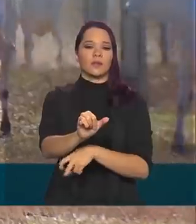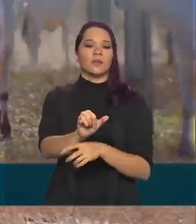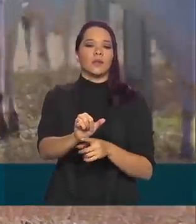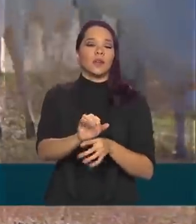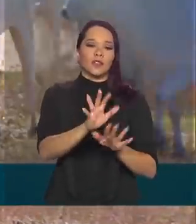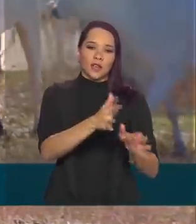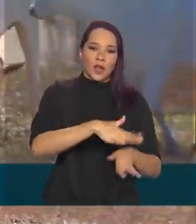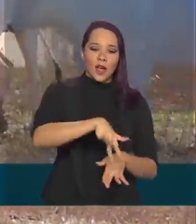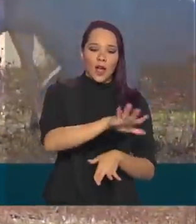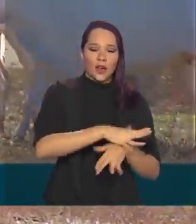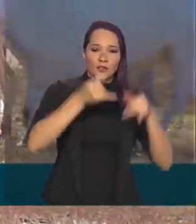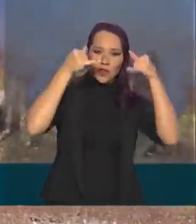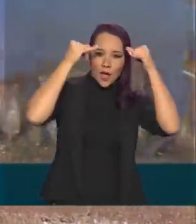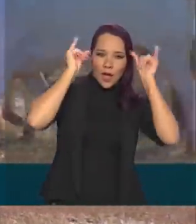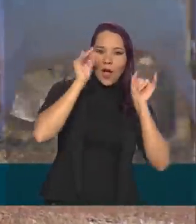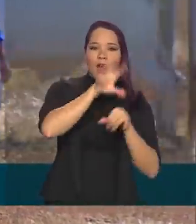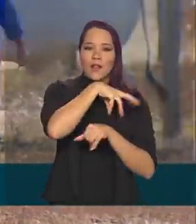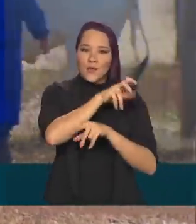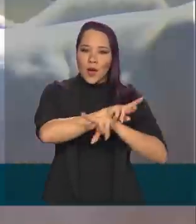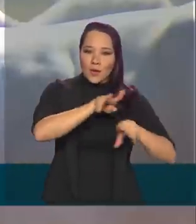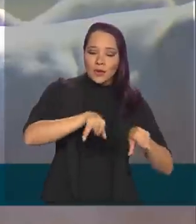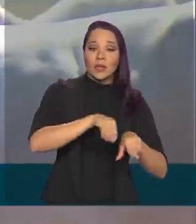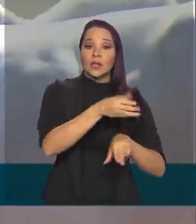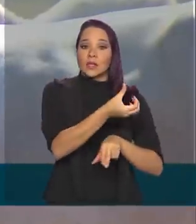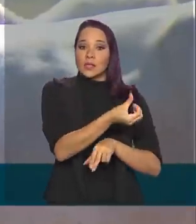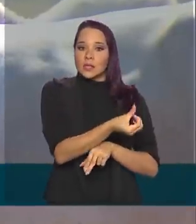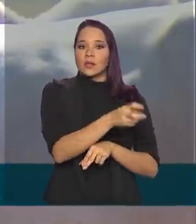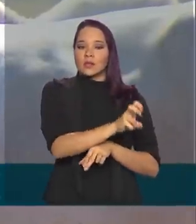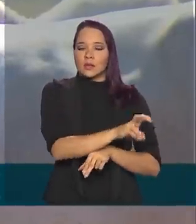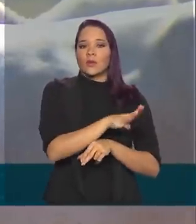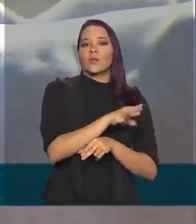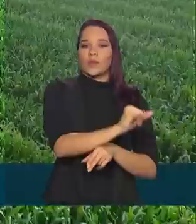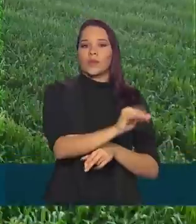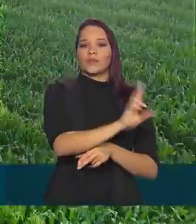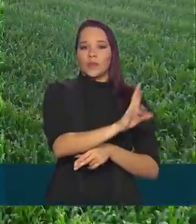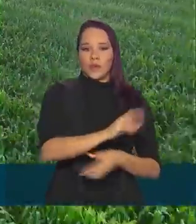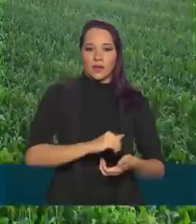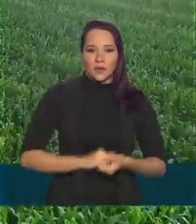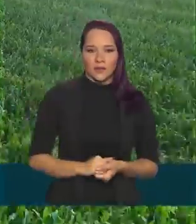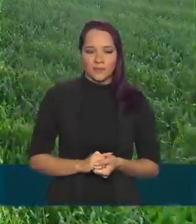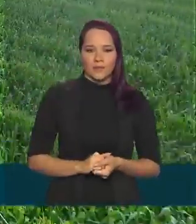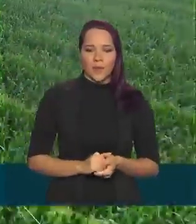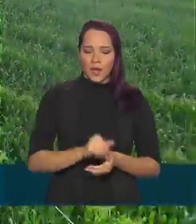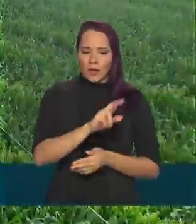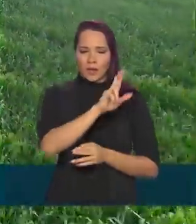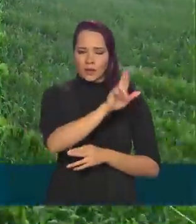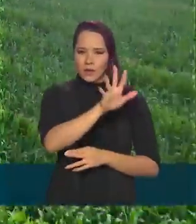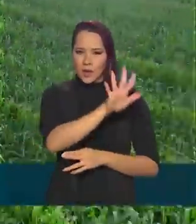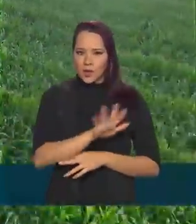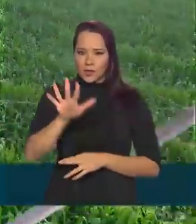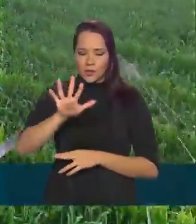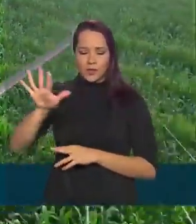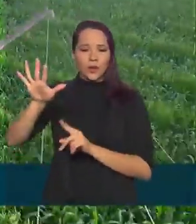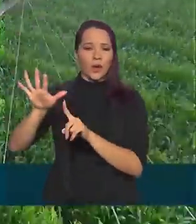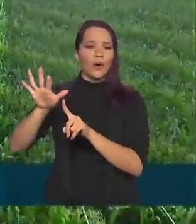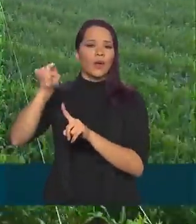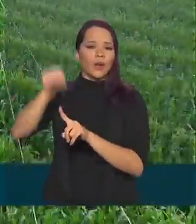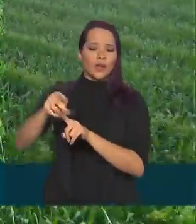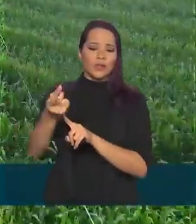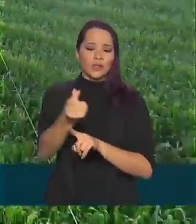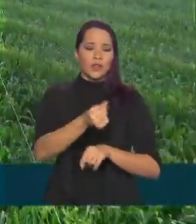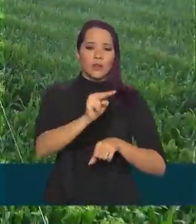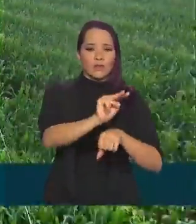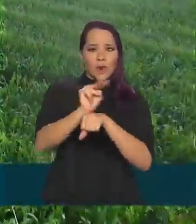Já a pecuária ficou com 65 bilhões de reais. Entre as regiões, a distribuição dos